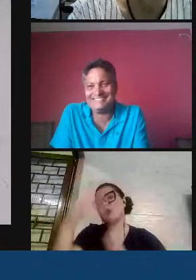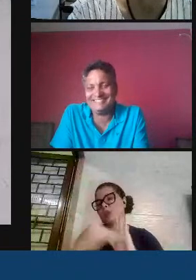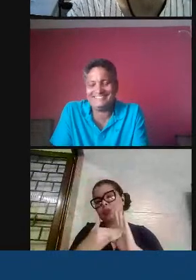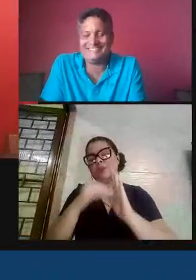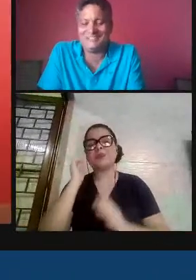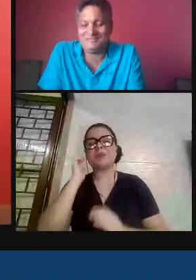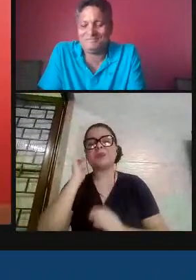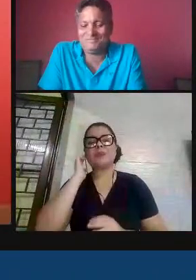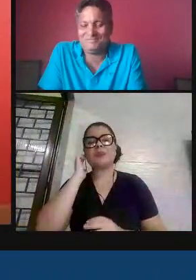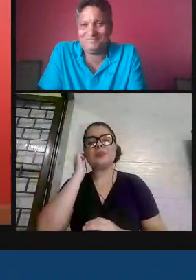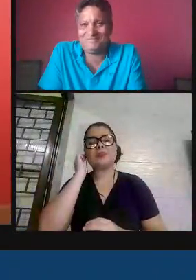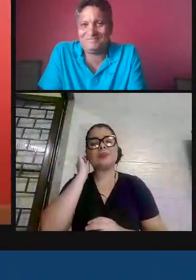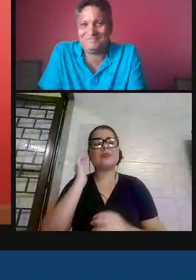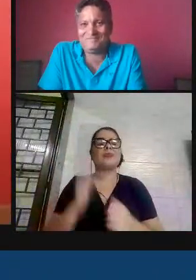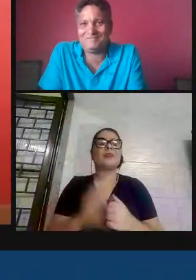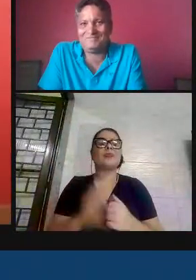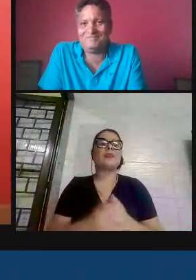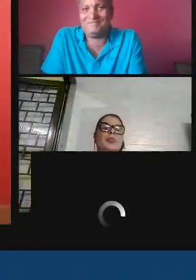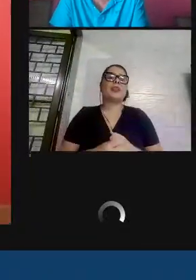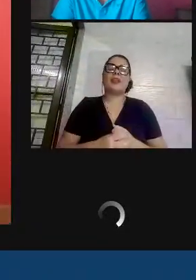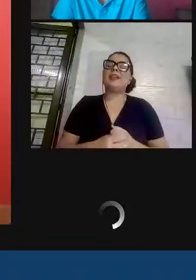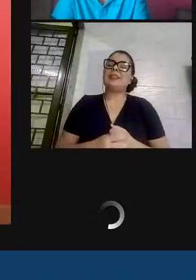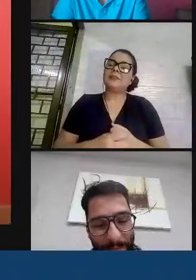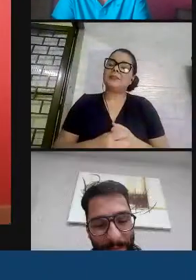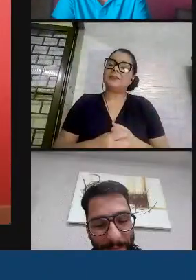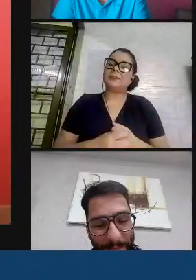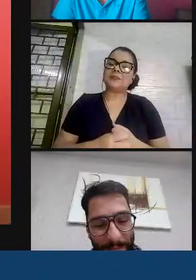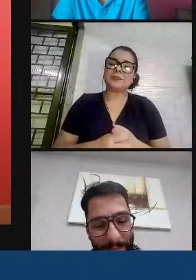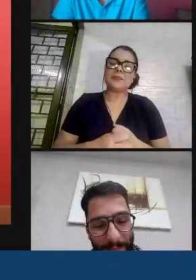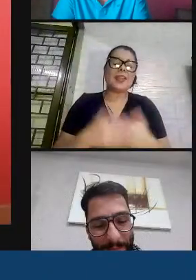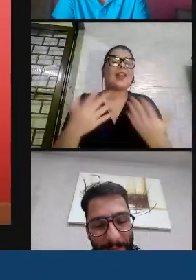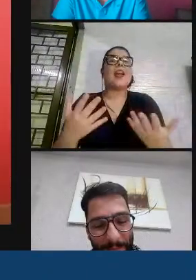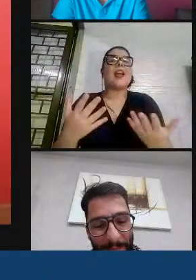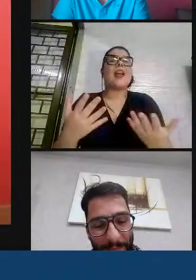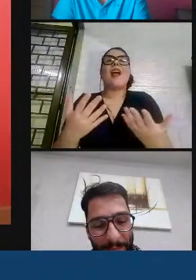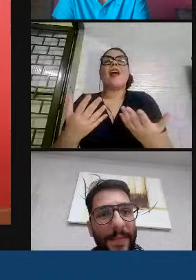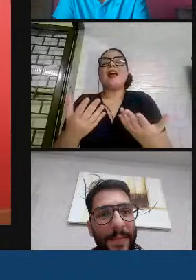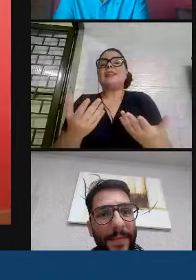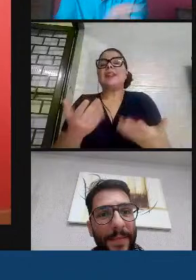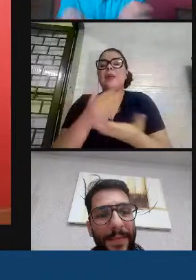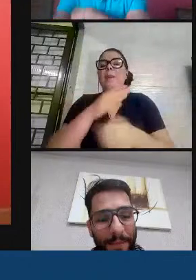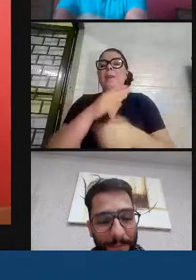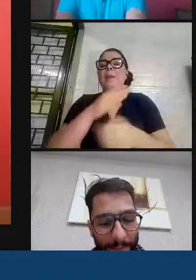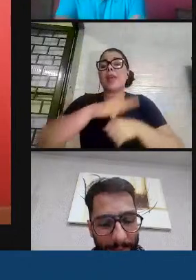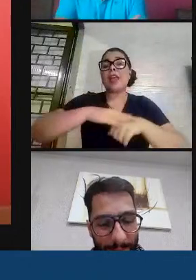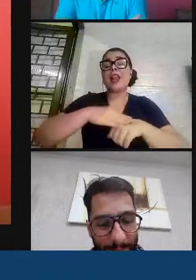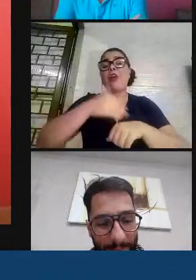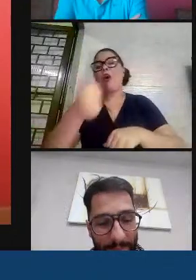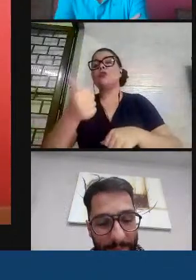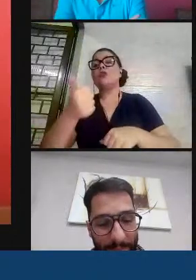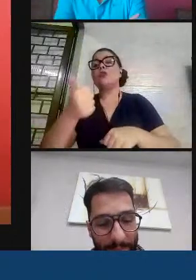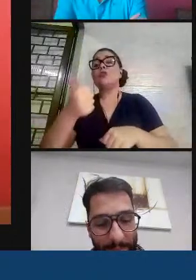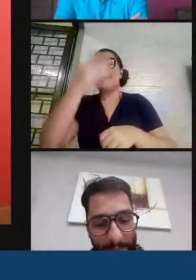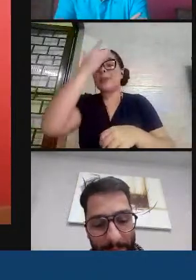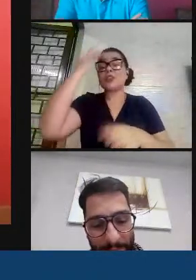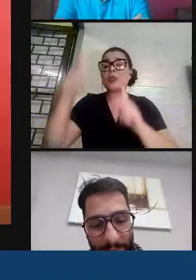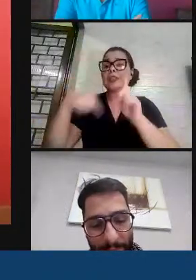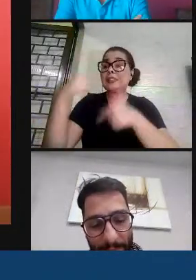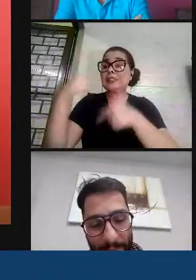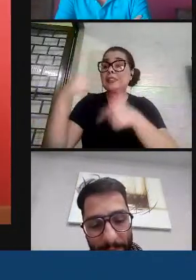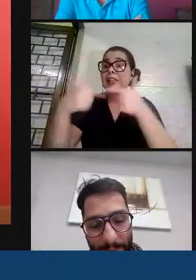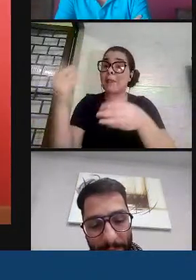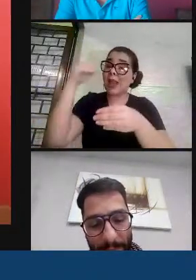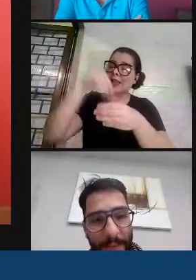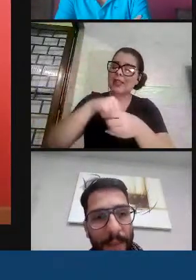Está ótimo, gente. Belas palavras, nada melhor do que quem está lá dentro falar sobre